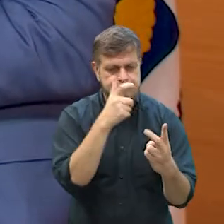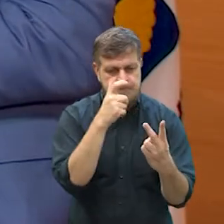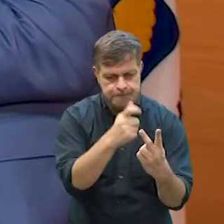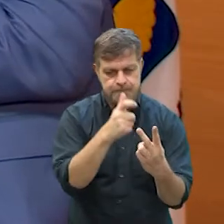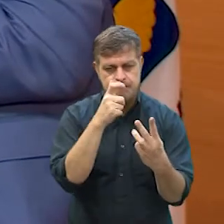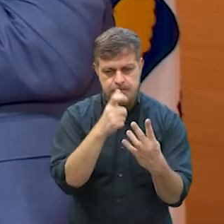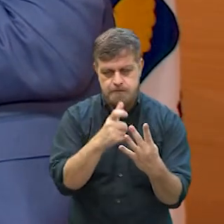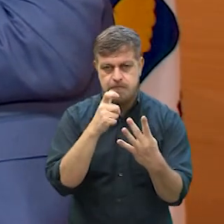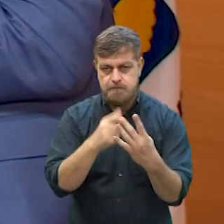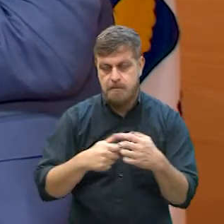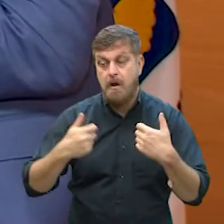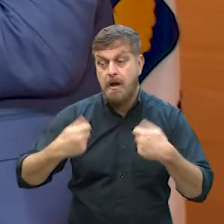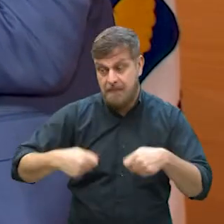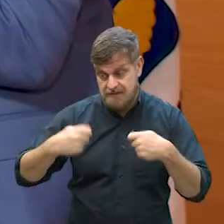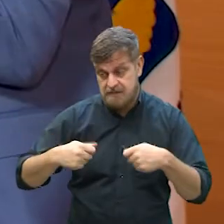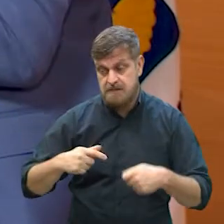tem